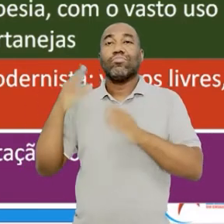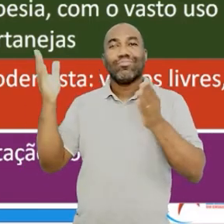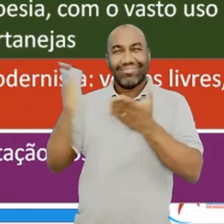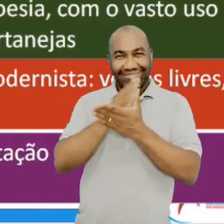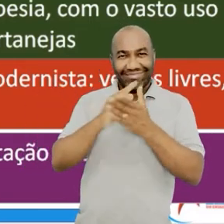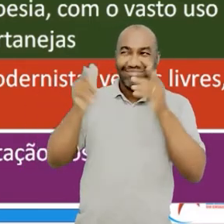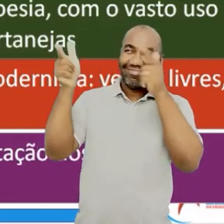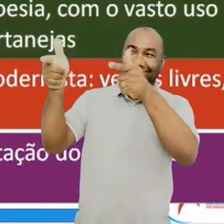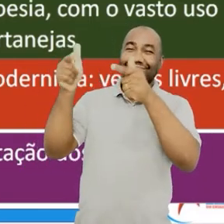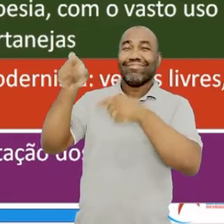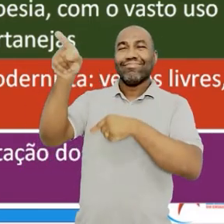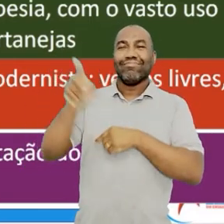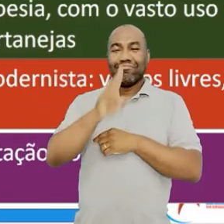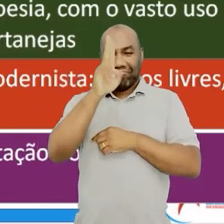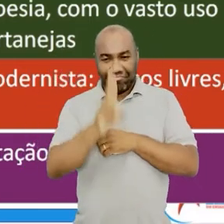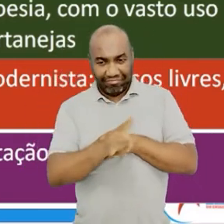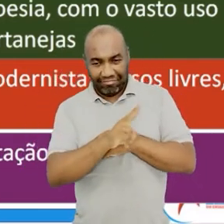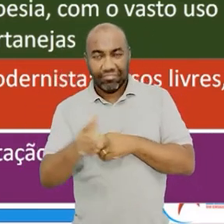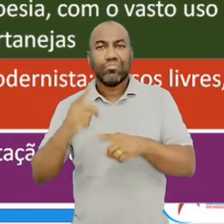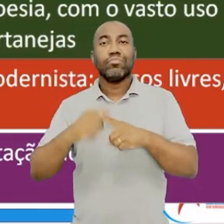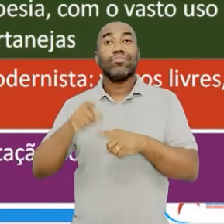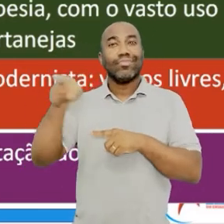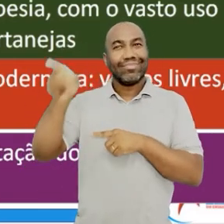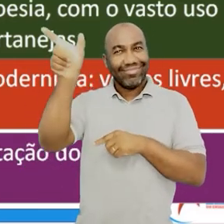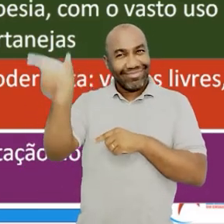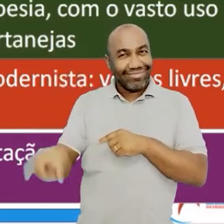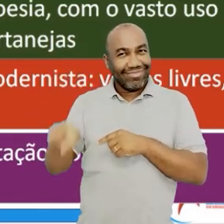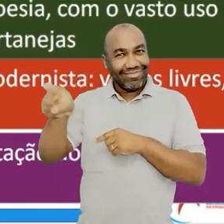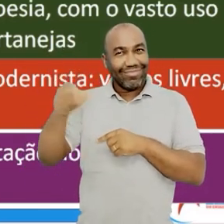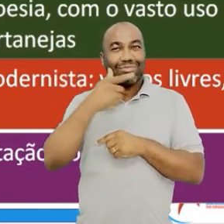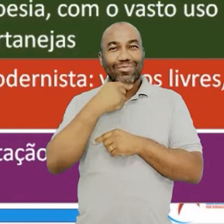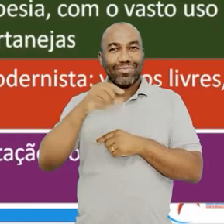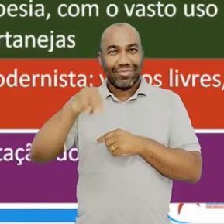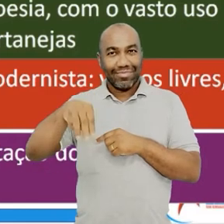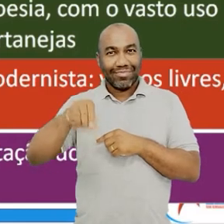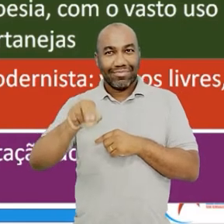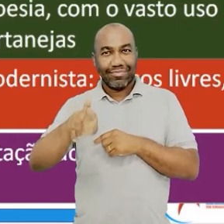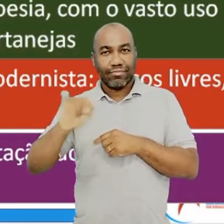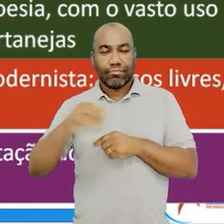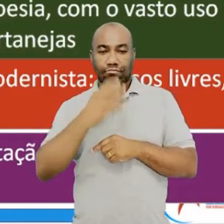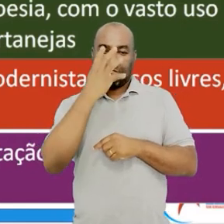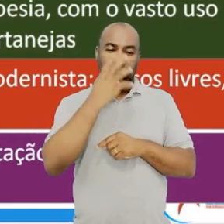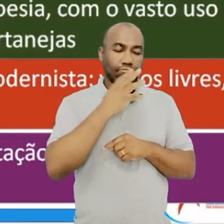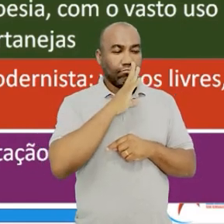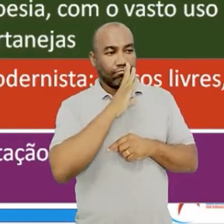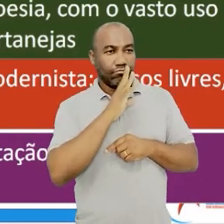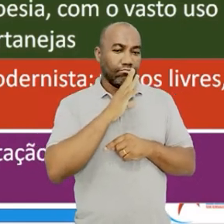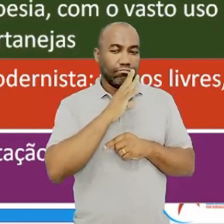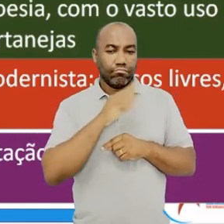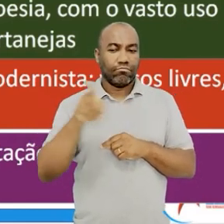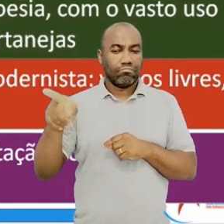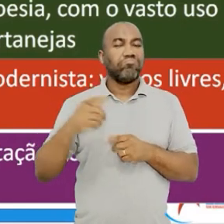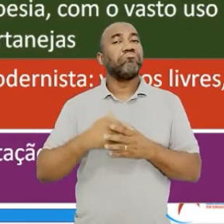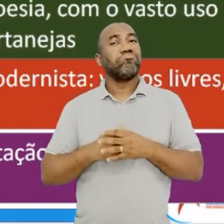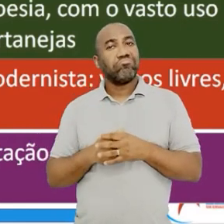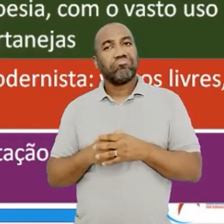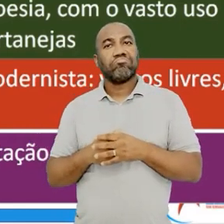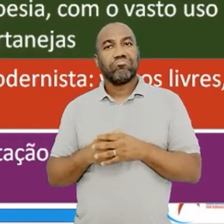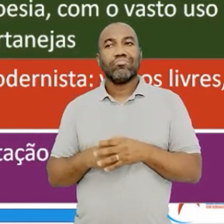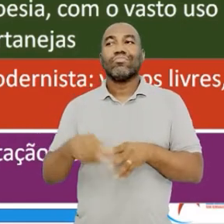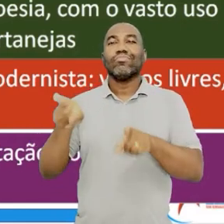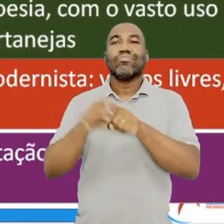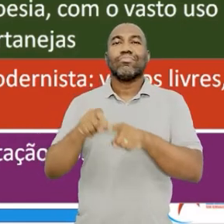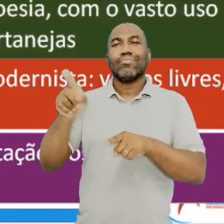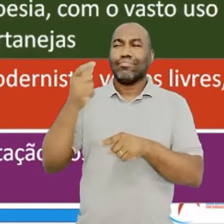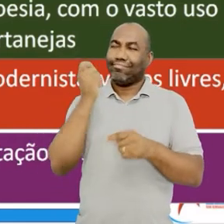respeitado, ponderado, uma pessoa que aparentemente ninguém tirava do sério. Uma gracinha mesmo. E ele vai